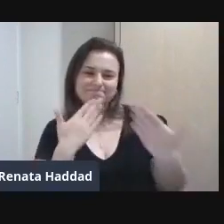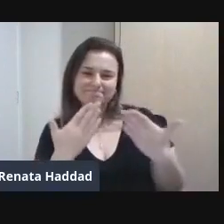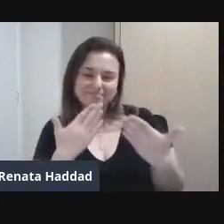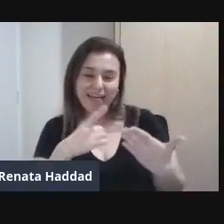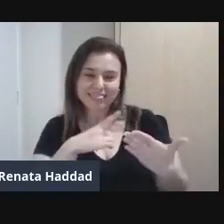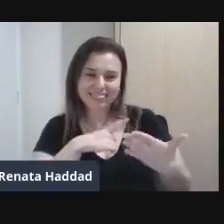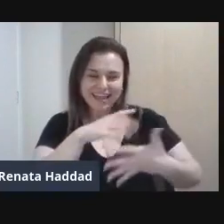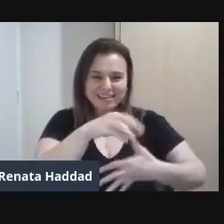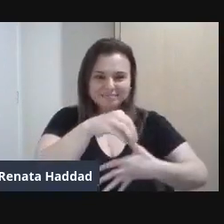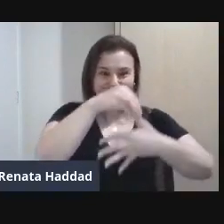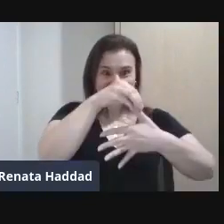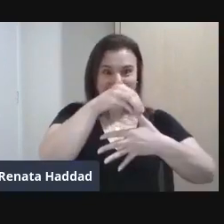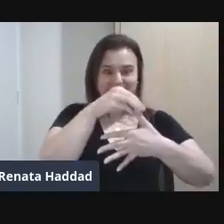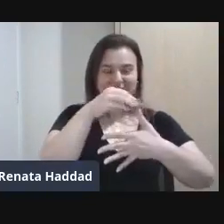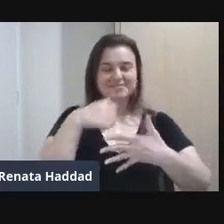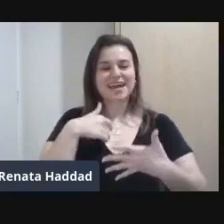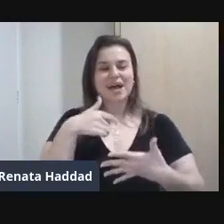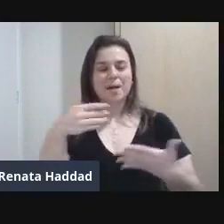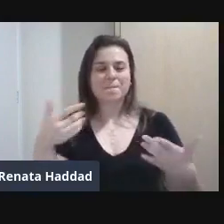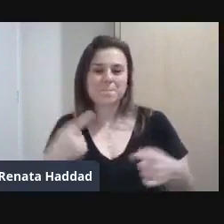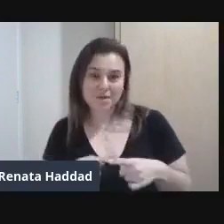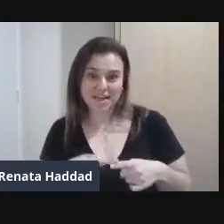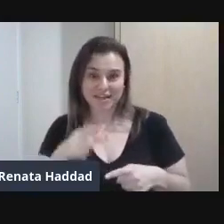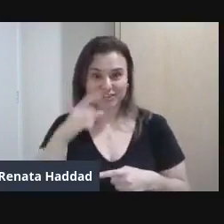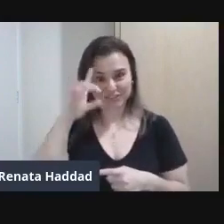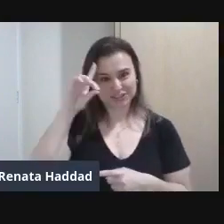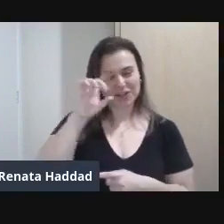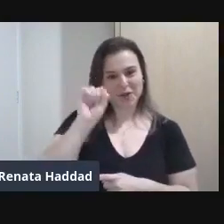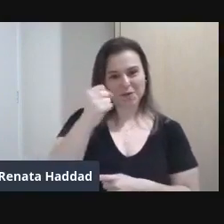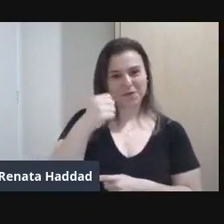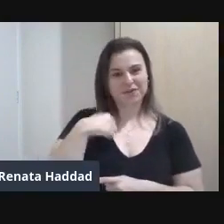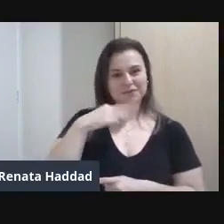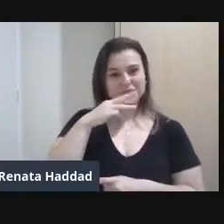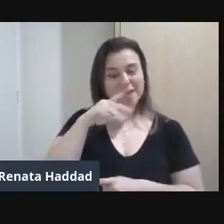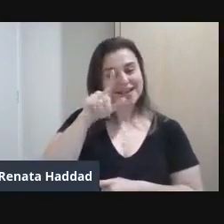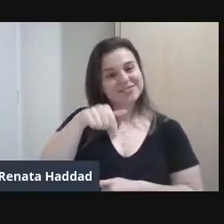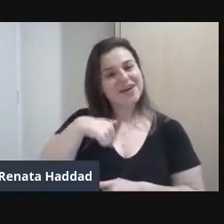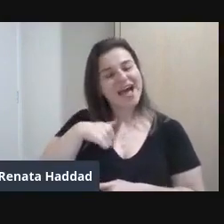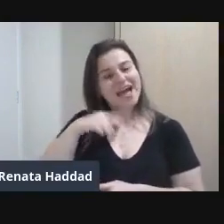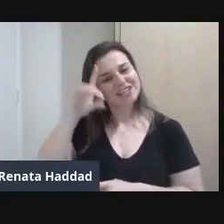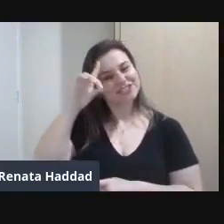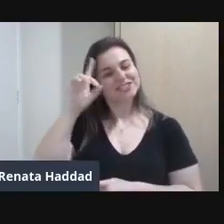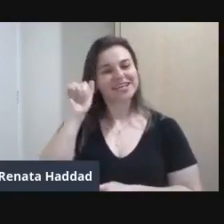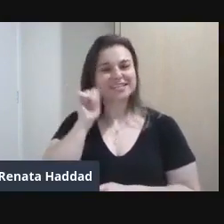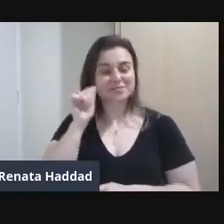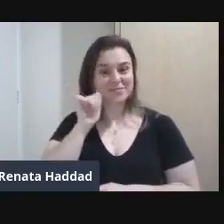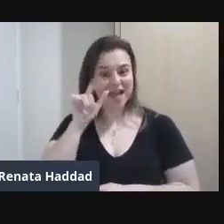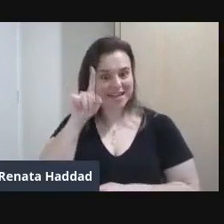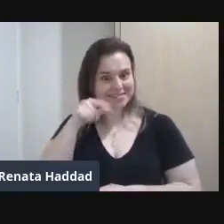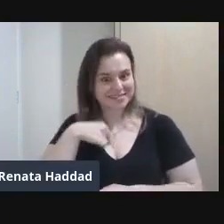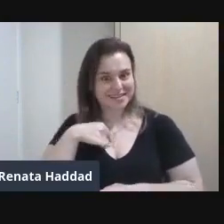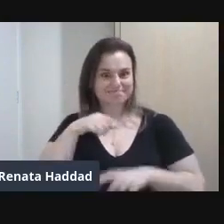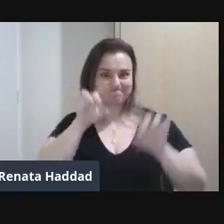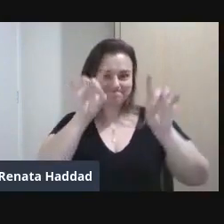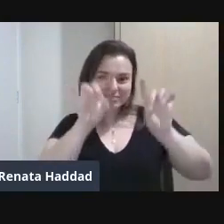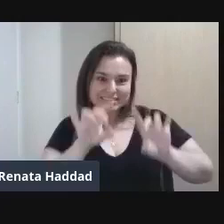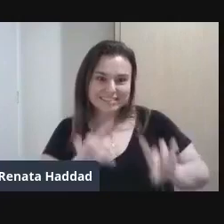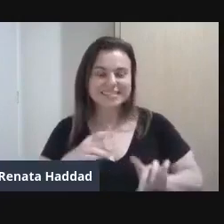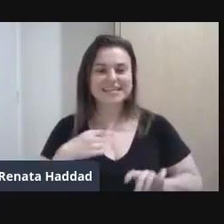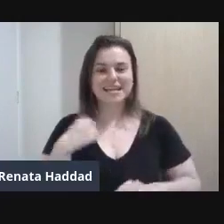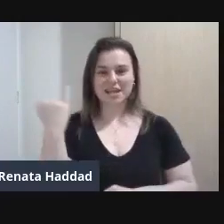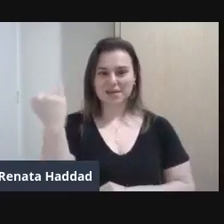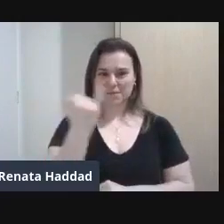Não é do dia 8 de março Do dia das mulheres Que é um dia muito significativo Porque é um dia para a gente